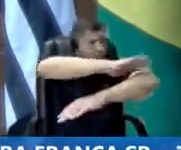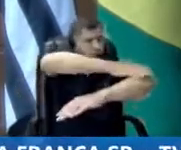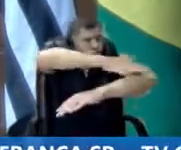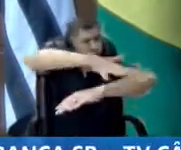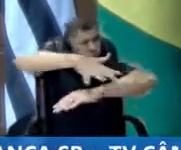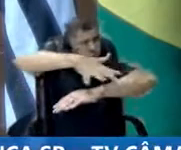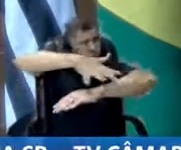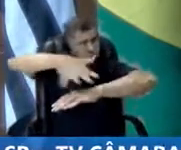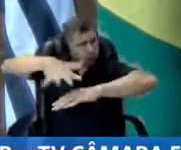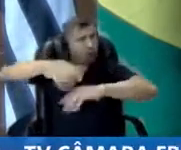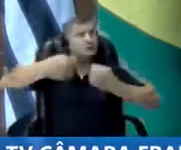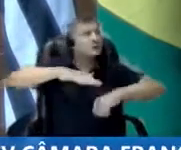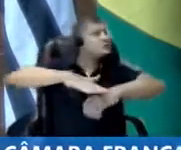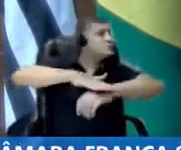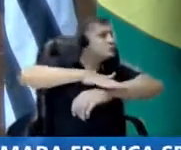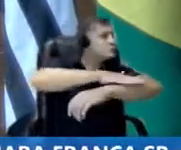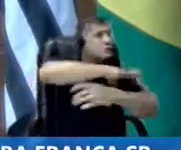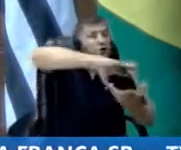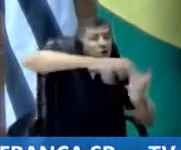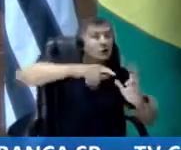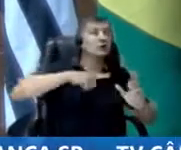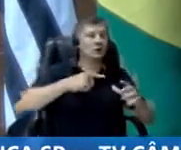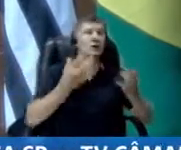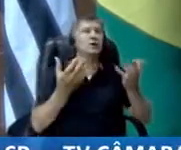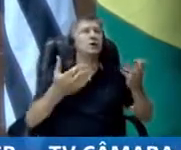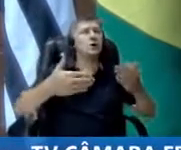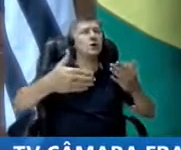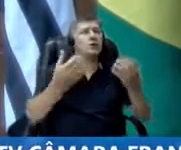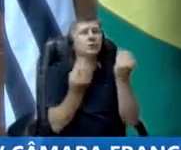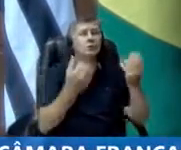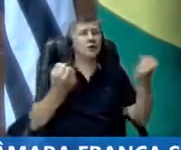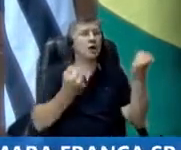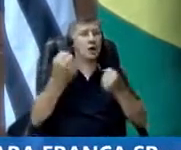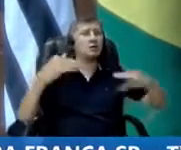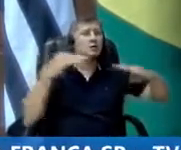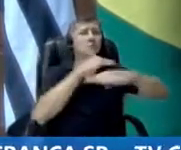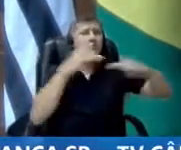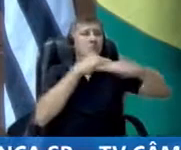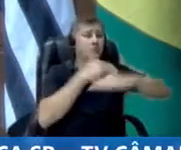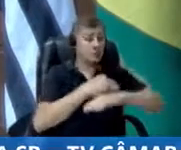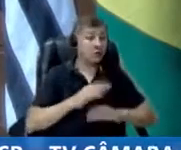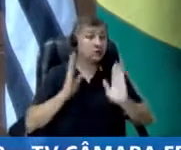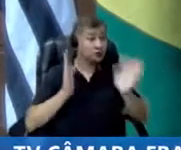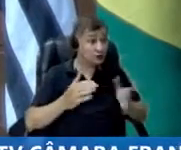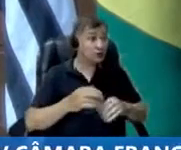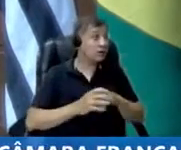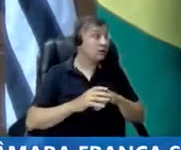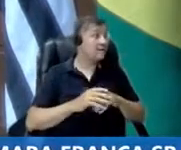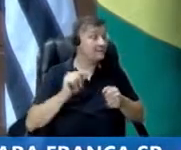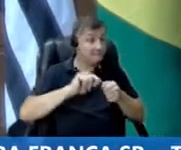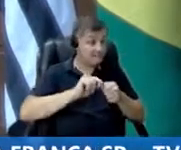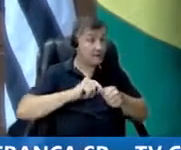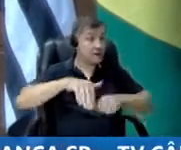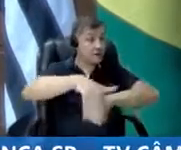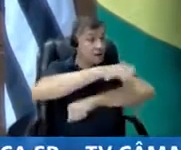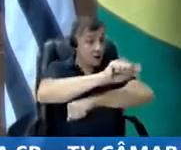um trânsito muito grande na cidade de Franca, e não, Deus, de quando construiu aquela avenida, foi na época